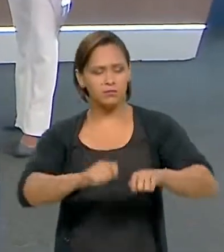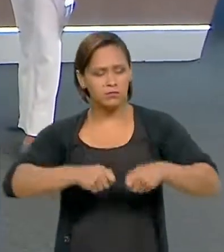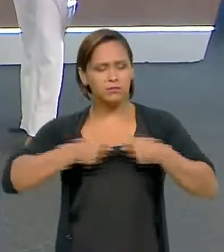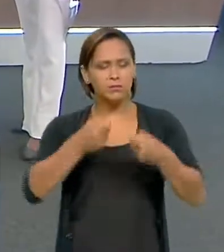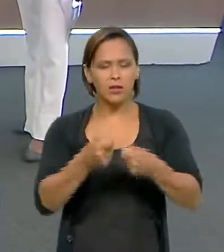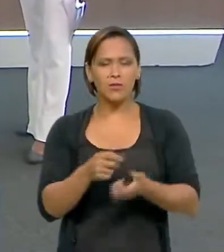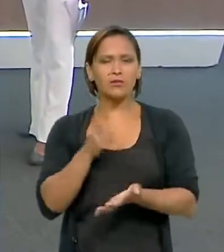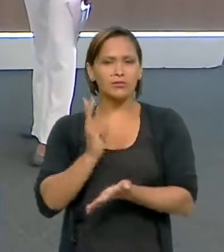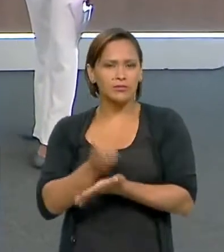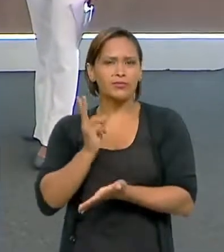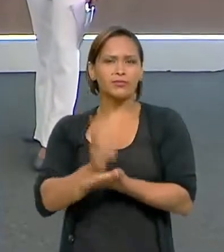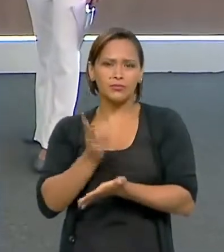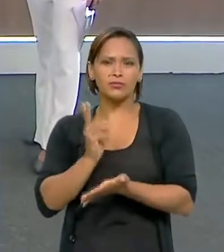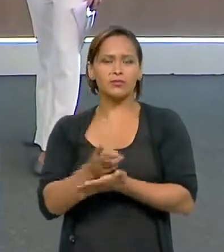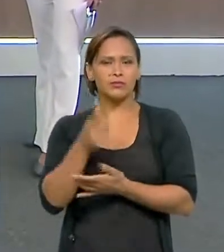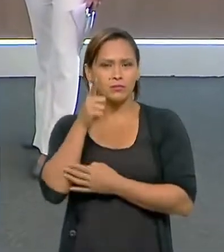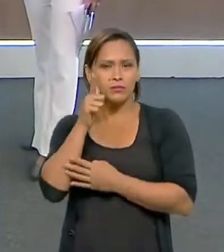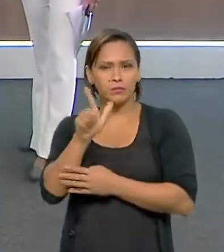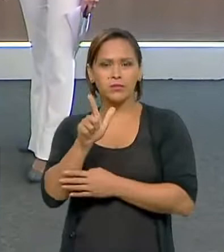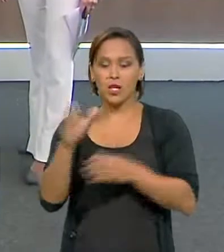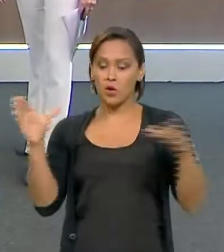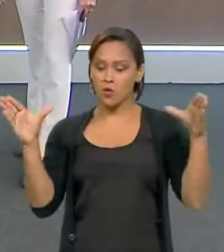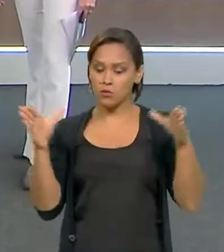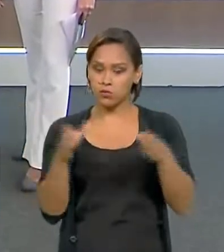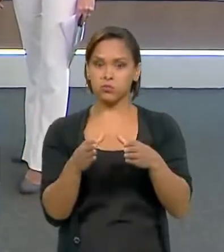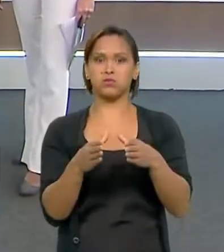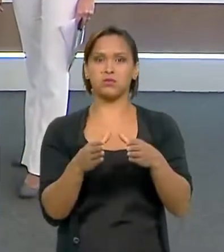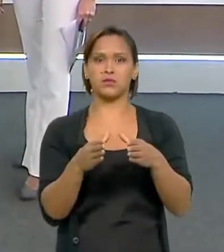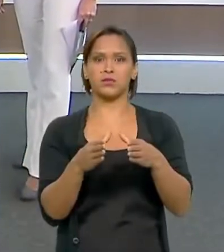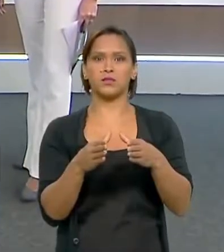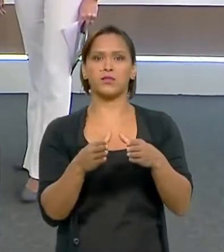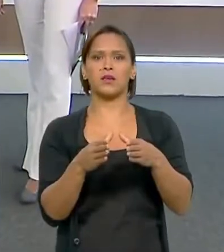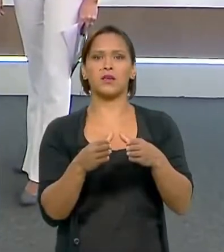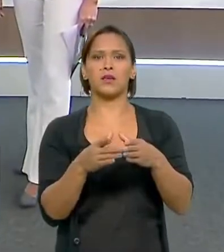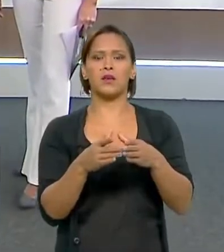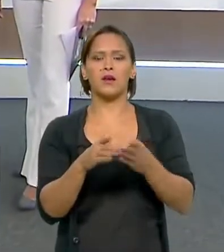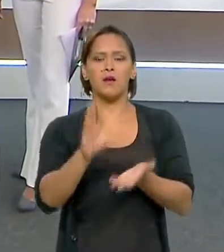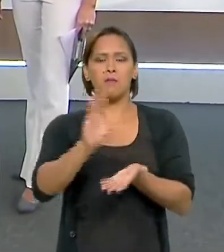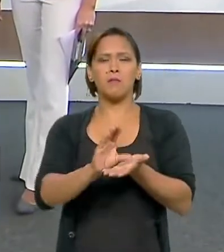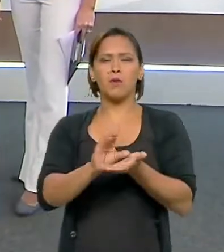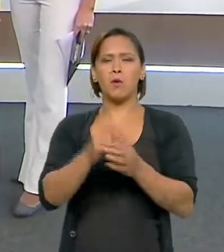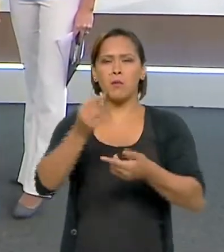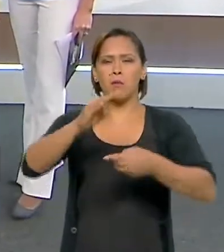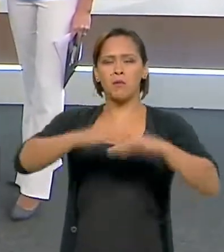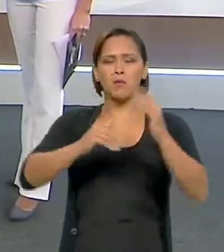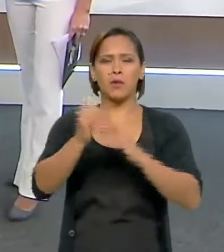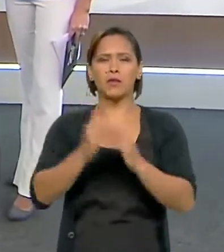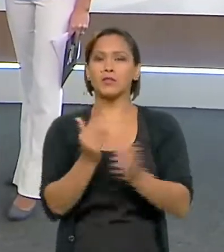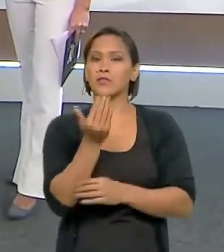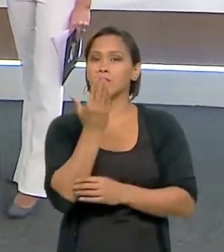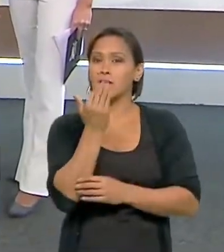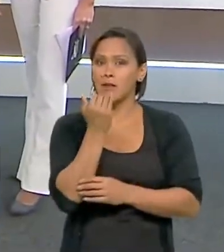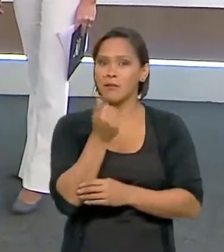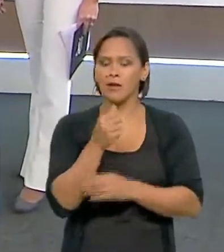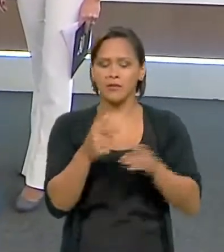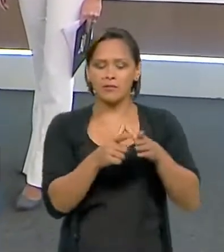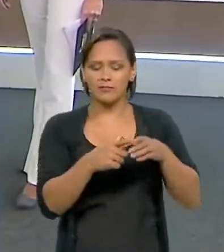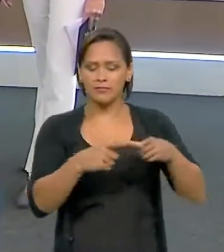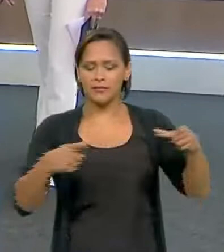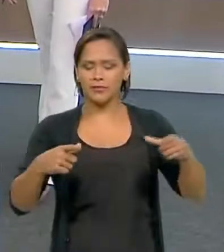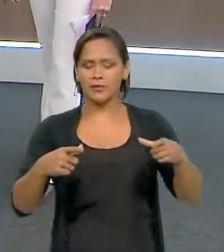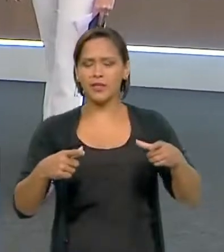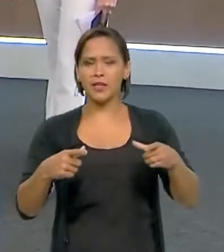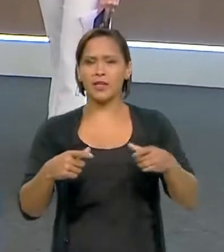para que consigamos ter, em curto prazo, um irradiador de alimentos que vai permitir que os nossos alimentos durem muito mais.